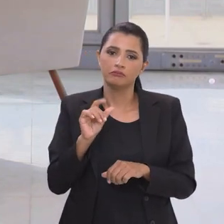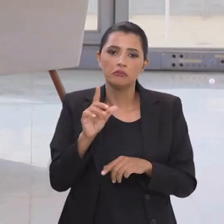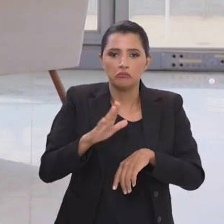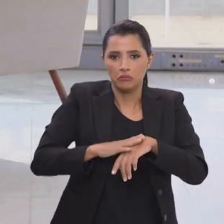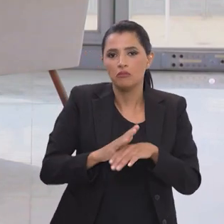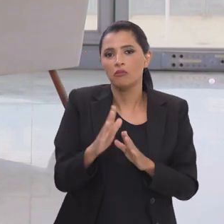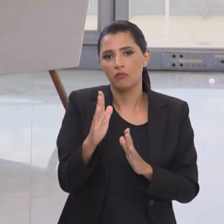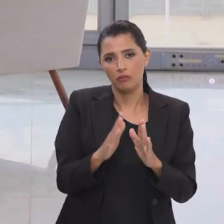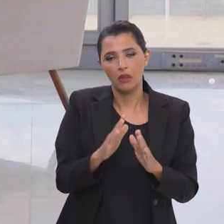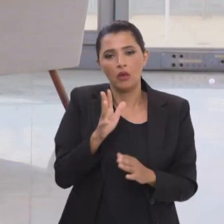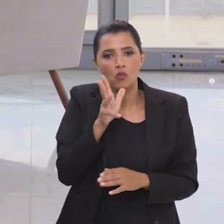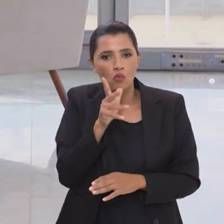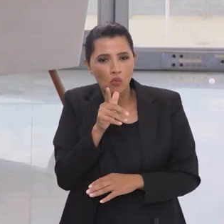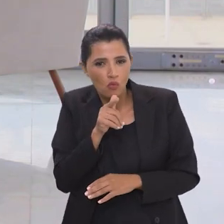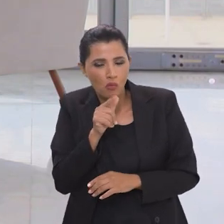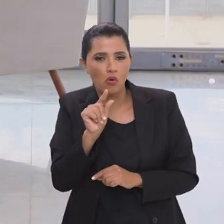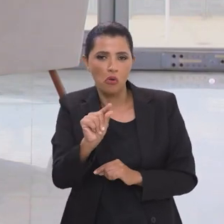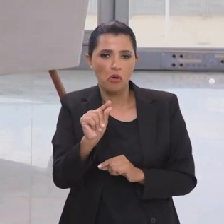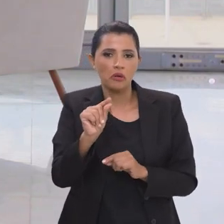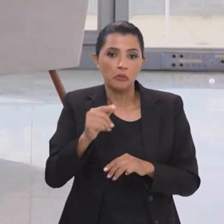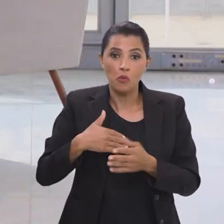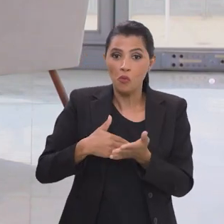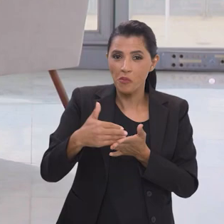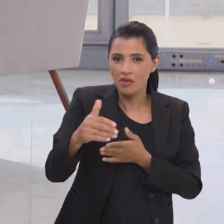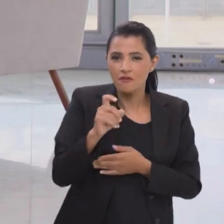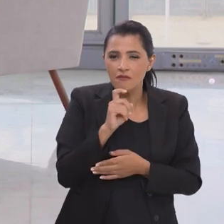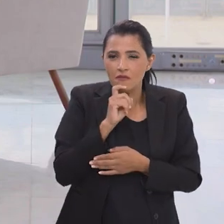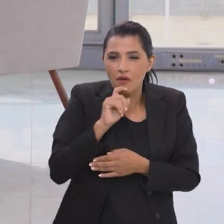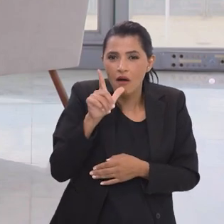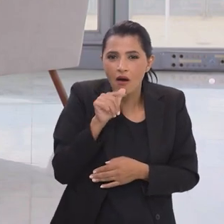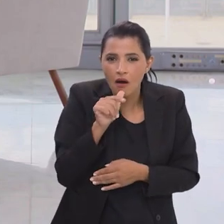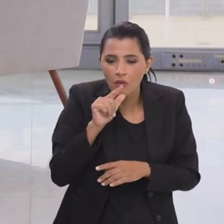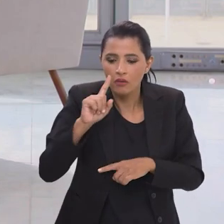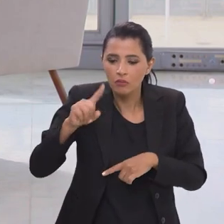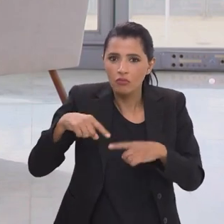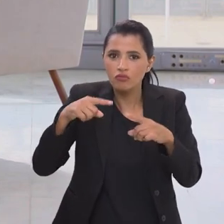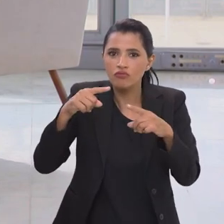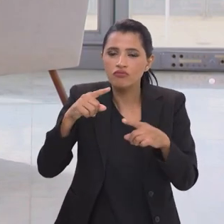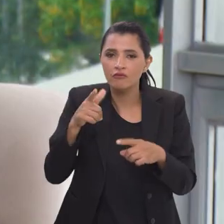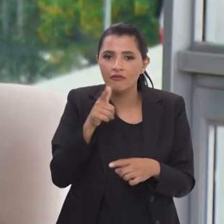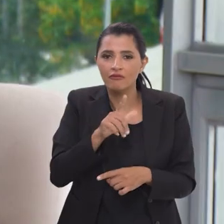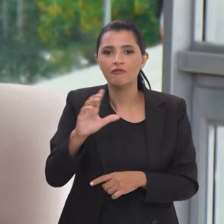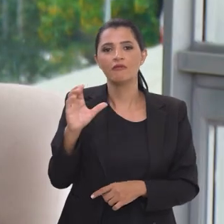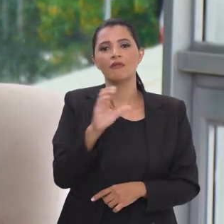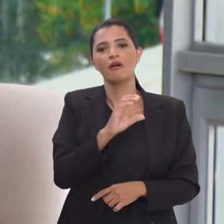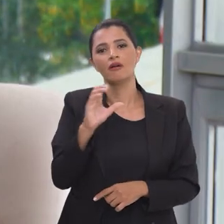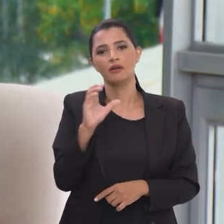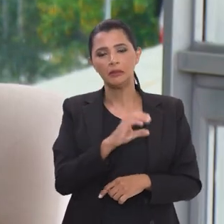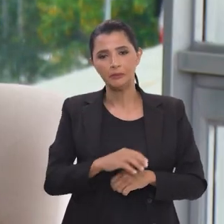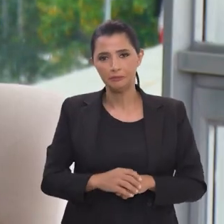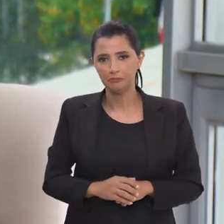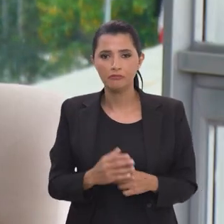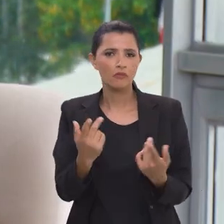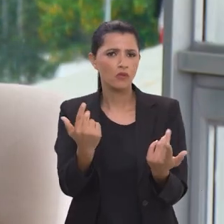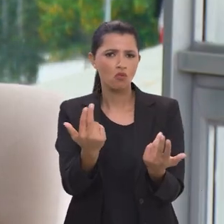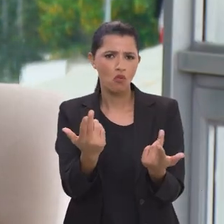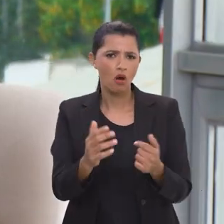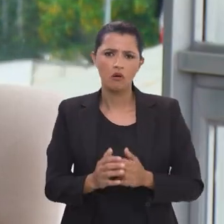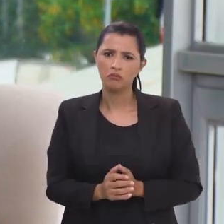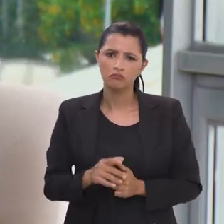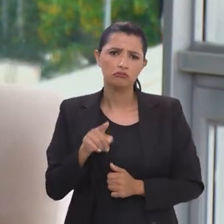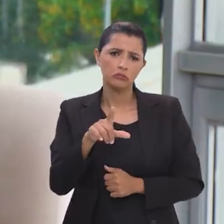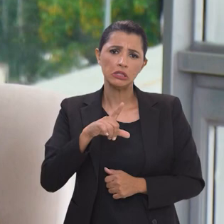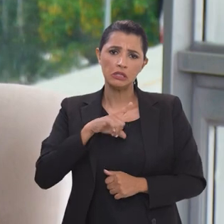quente, mas o início começa uma água fria e depois ela vai esquentar. É mais ou menos isso, né, quando você tem